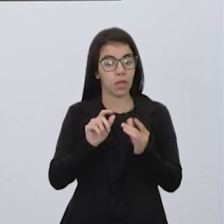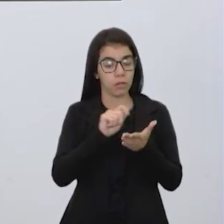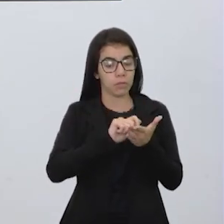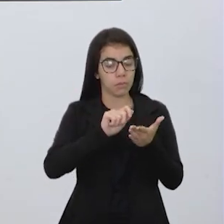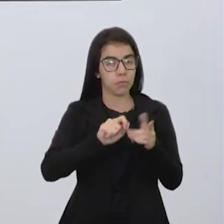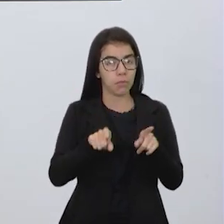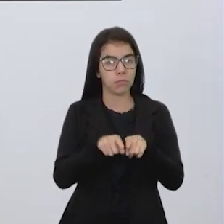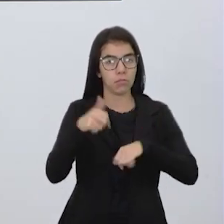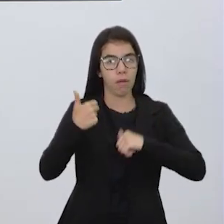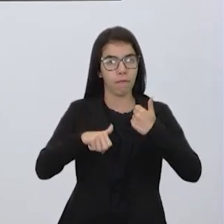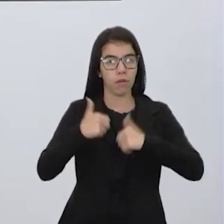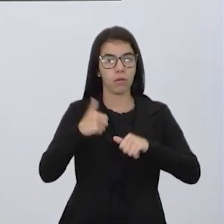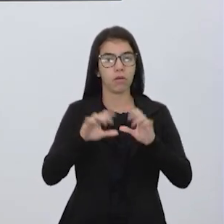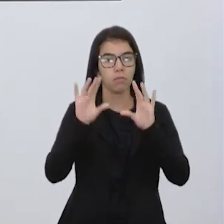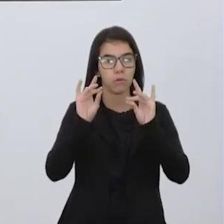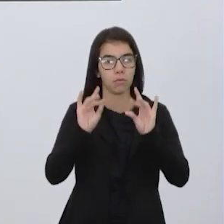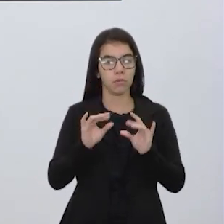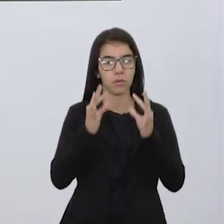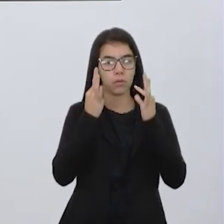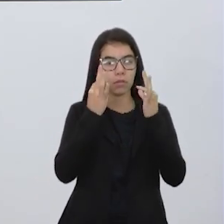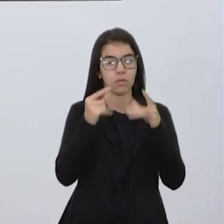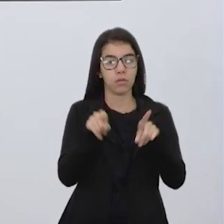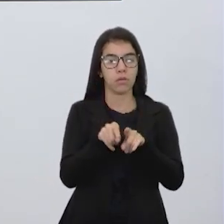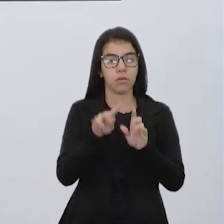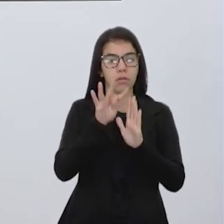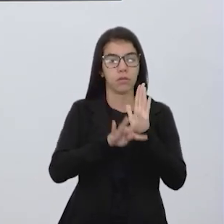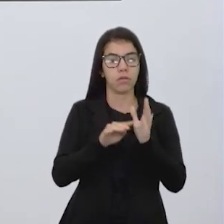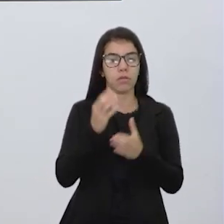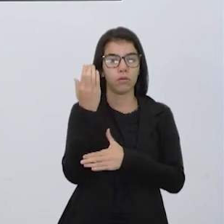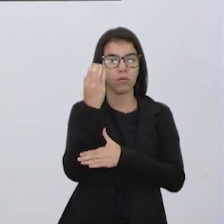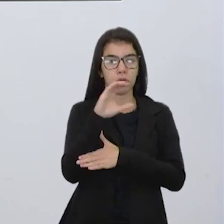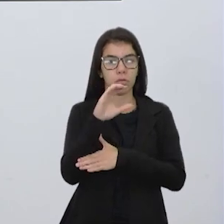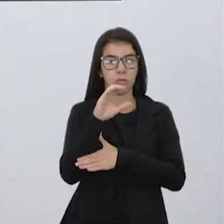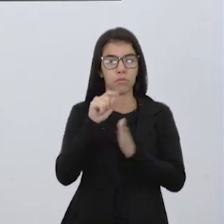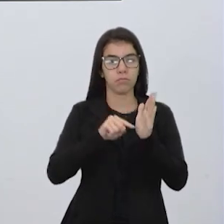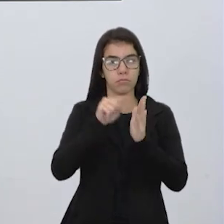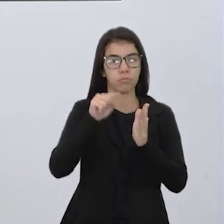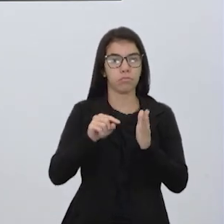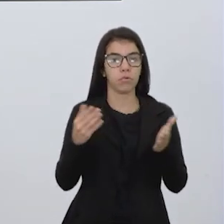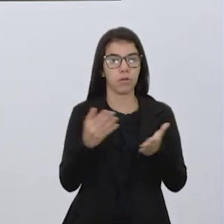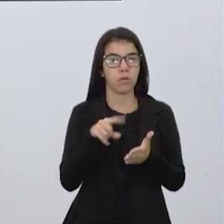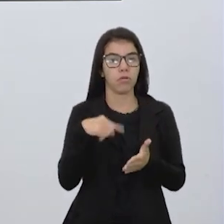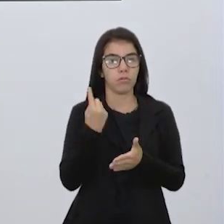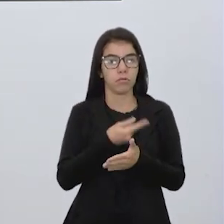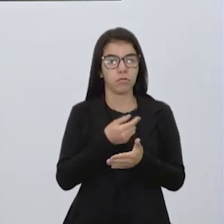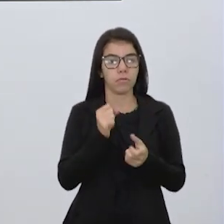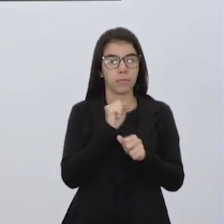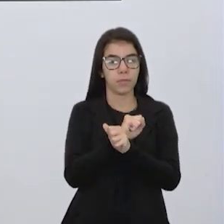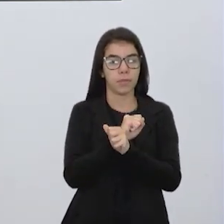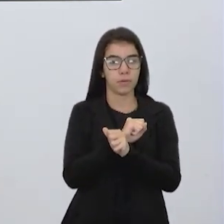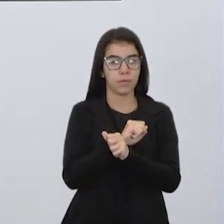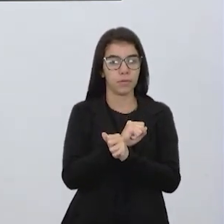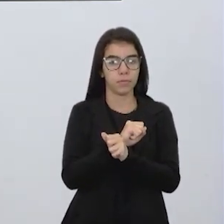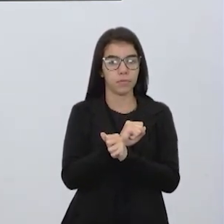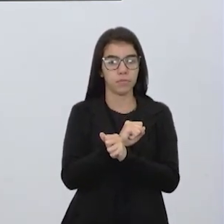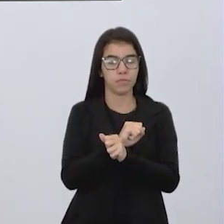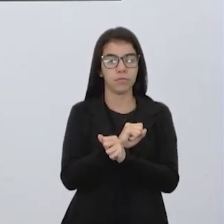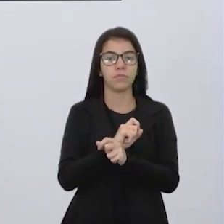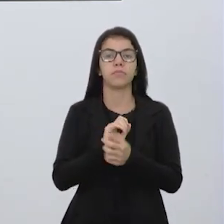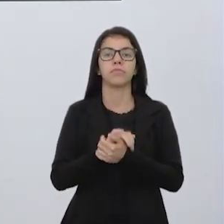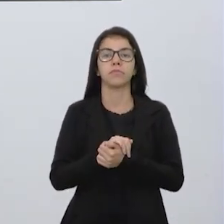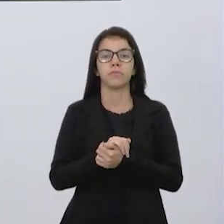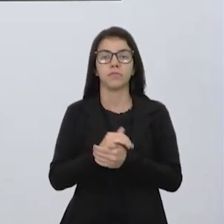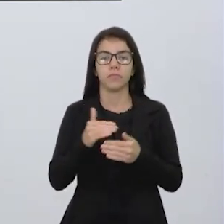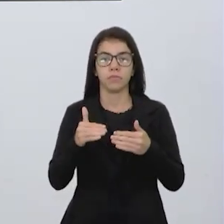é analisar um pouquinho mais o texto de divulgação científica. Agora a gente vai dar uma parada, stop, e vai